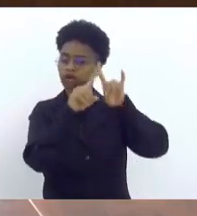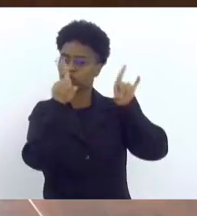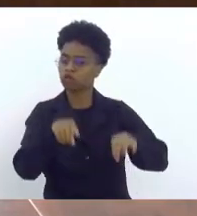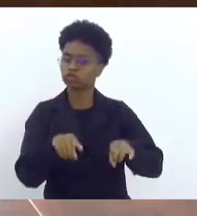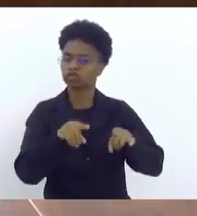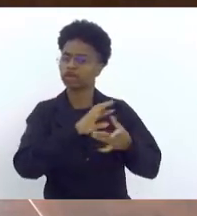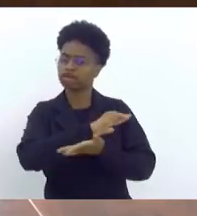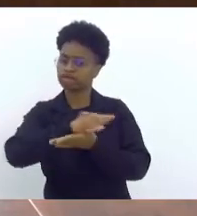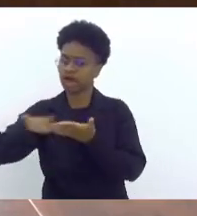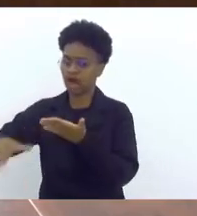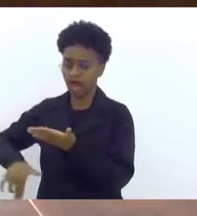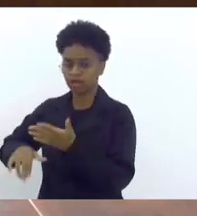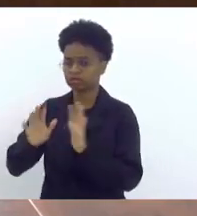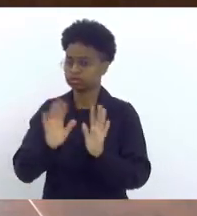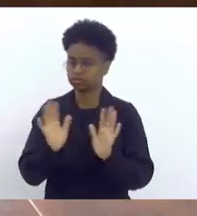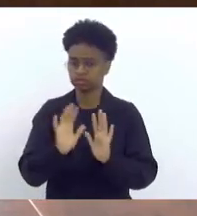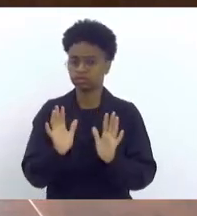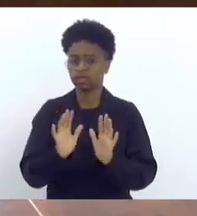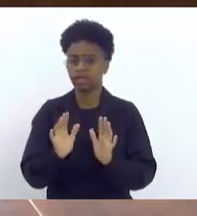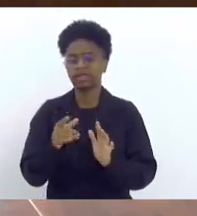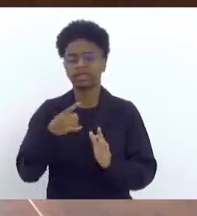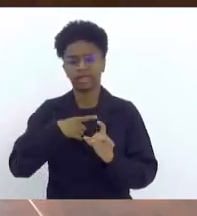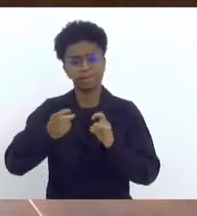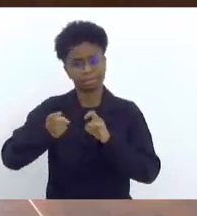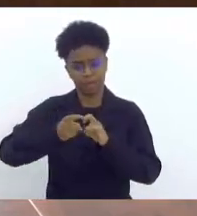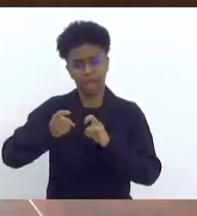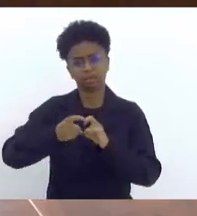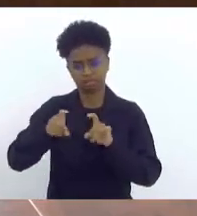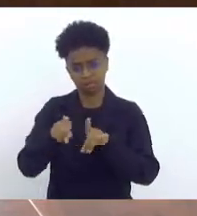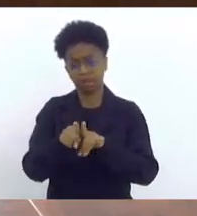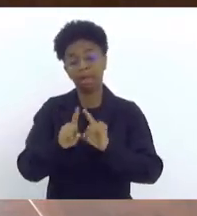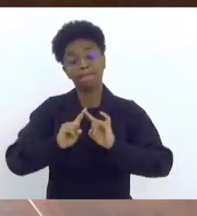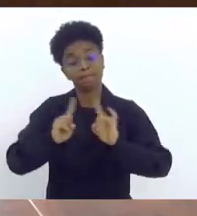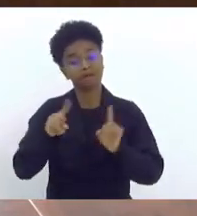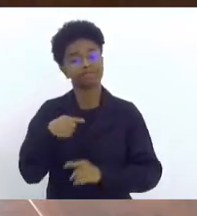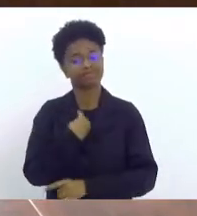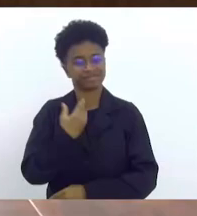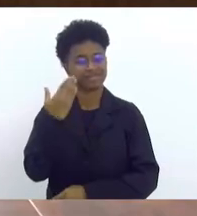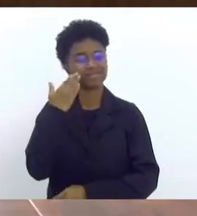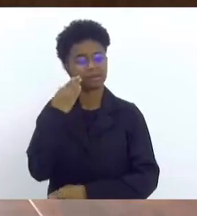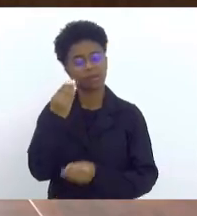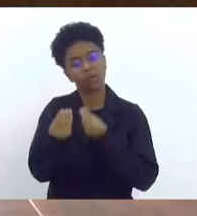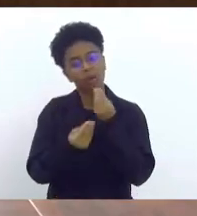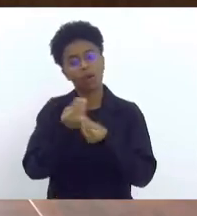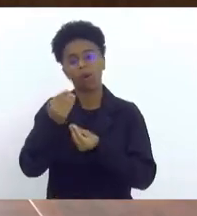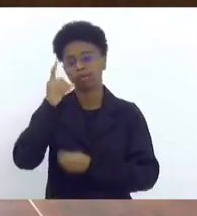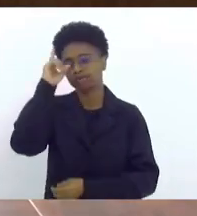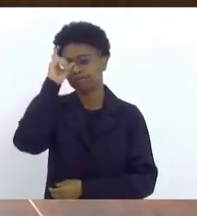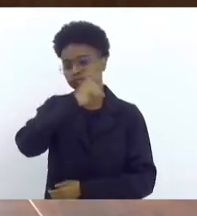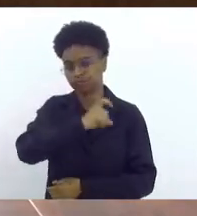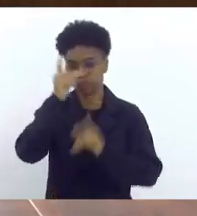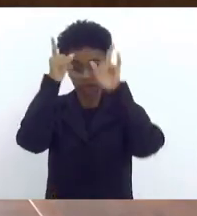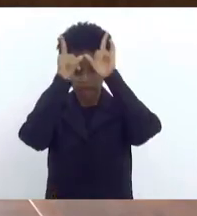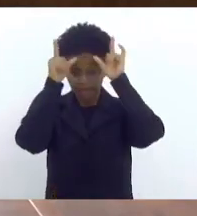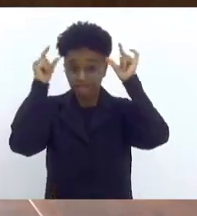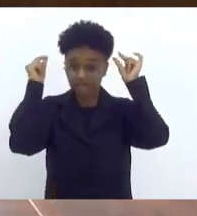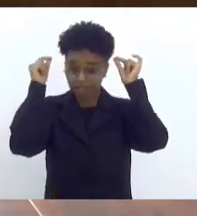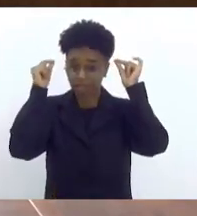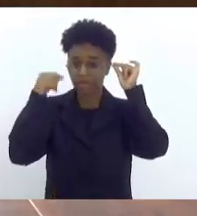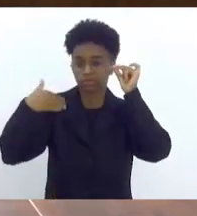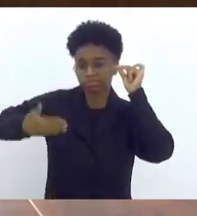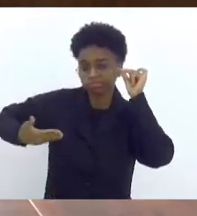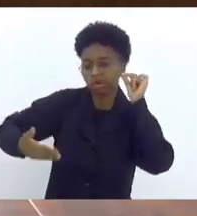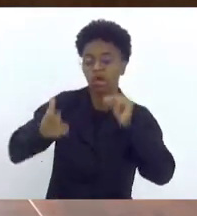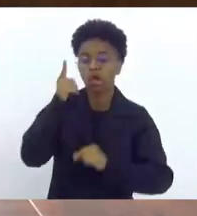de médicos, mas a gente sabe que é muito difícil um enfermeiro de carreira